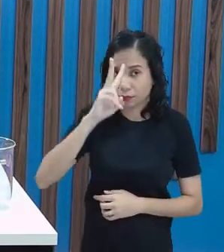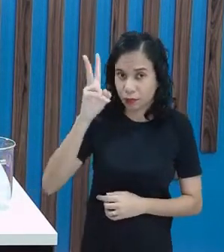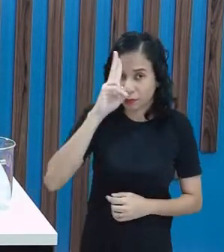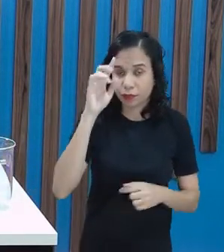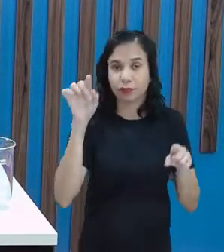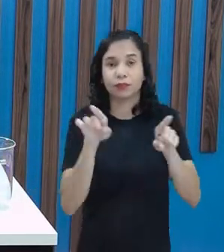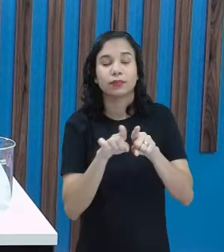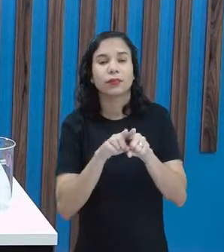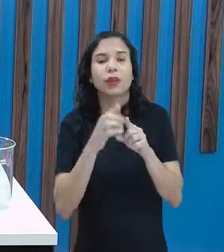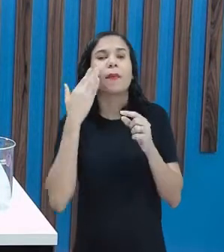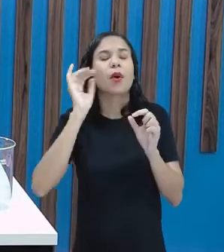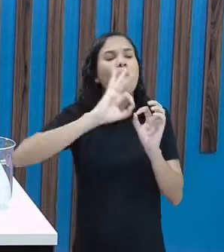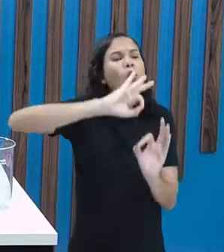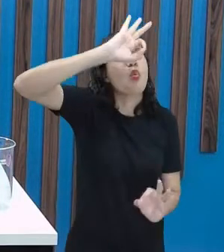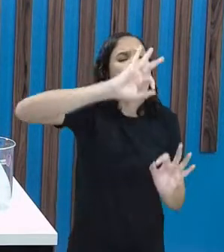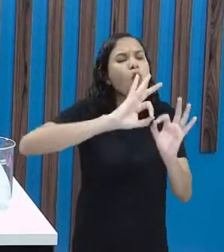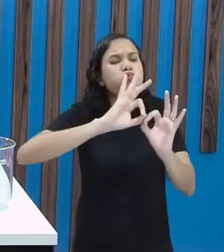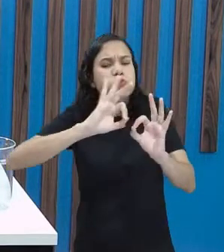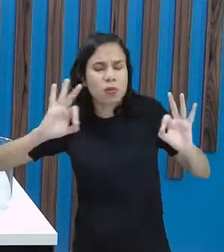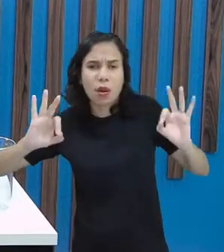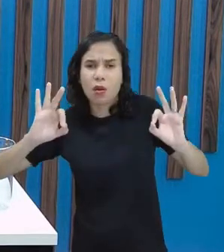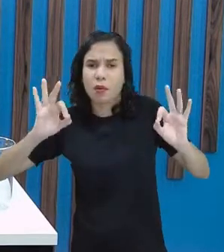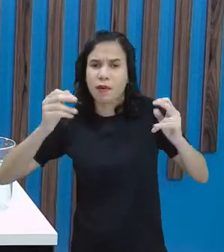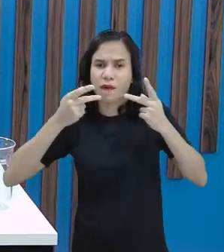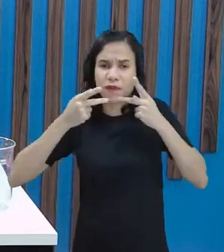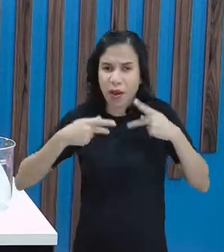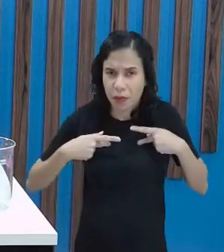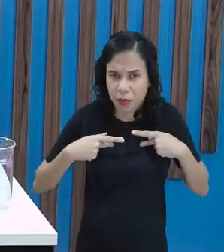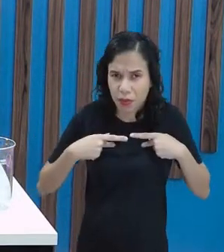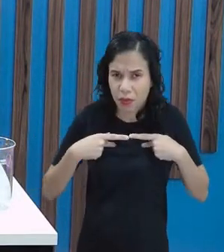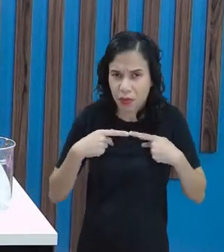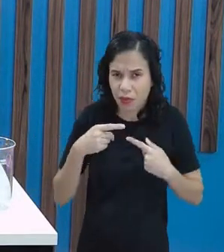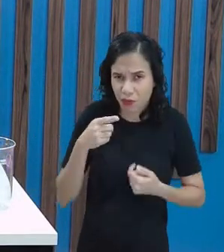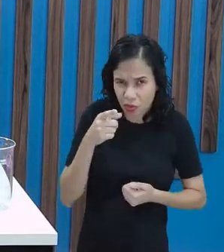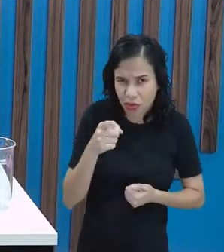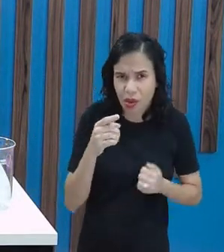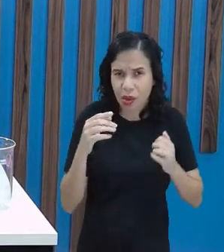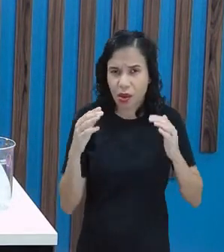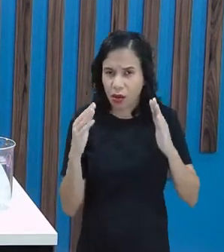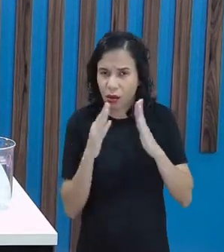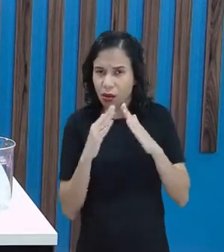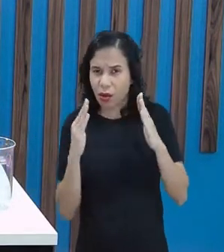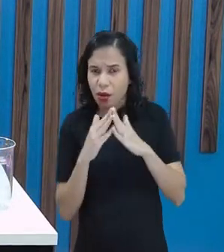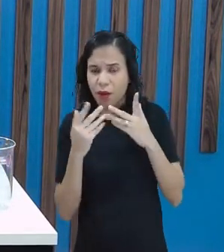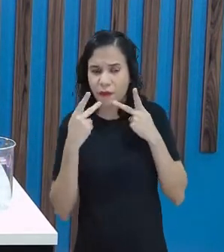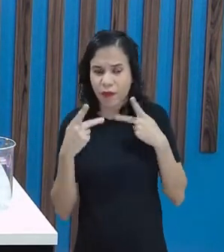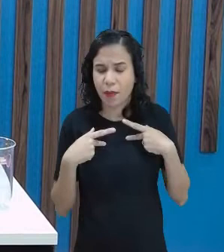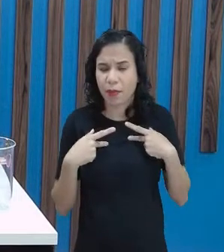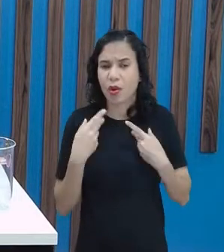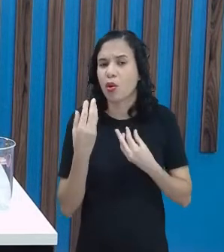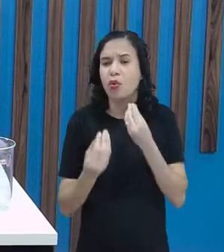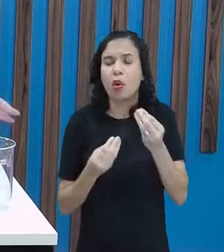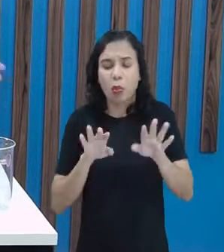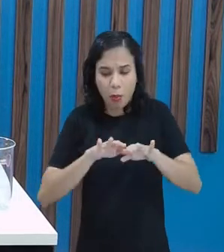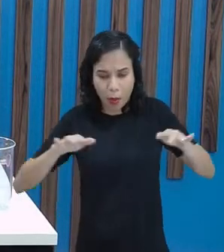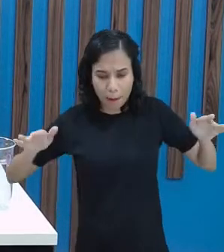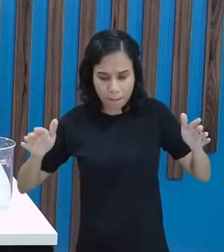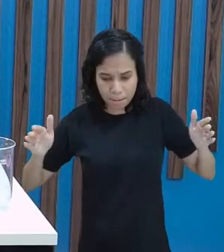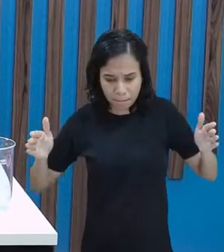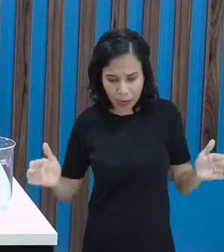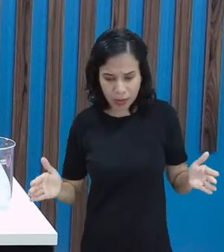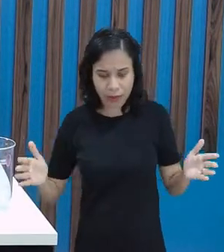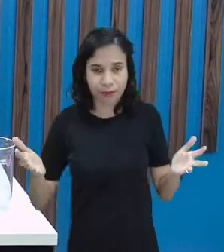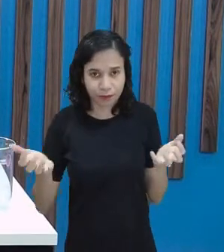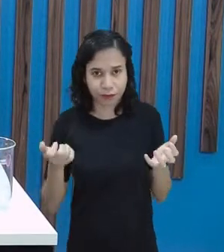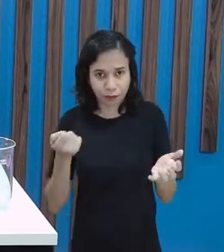E comprimento? Vocês podem me dizer aí em casa, qual o tamanho dessa mesa? Eu quero comprar